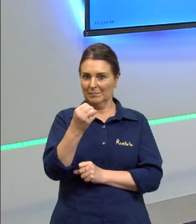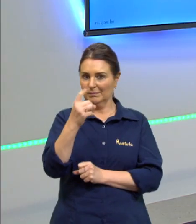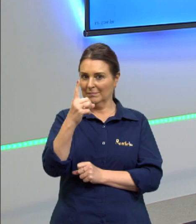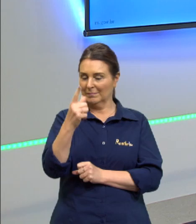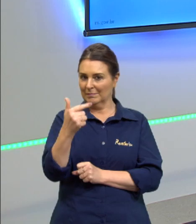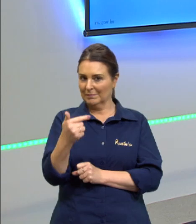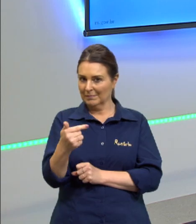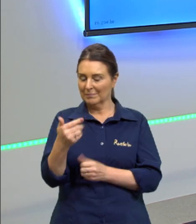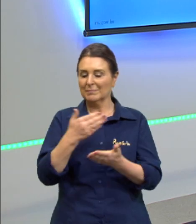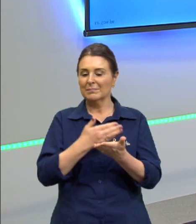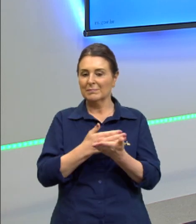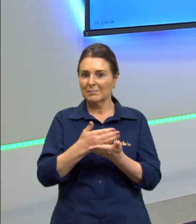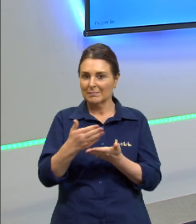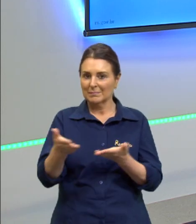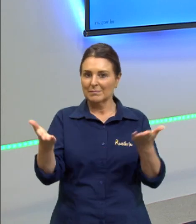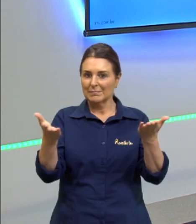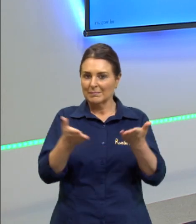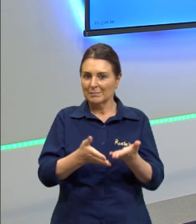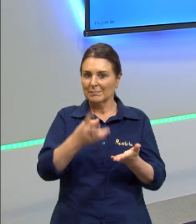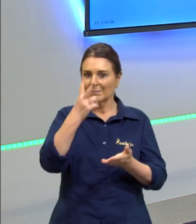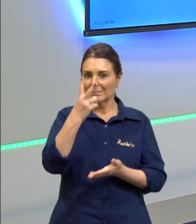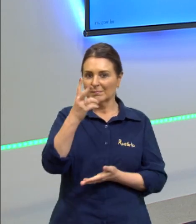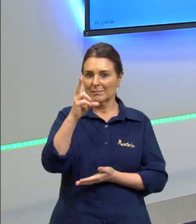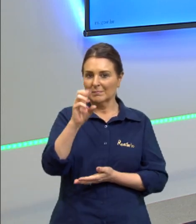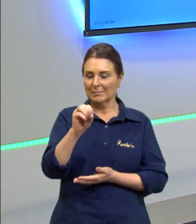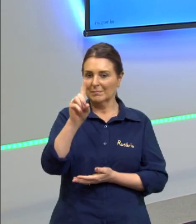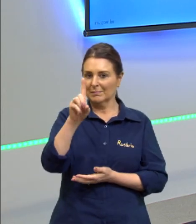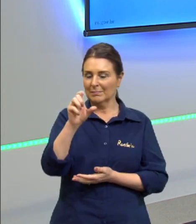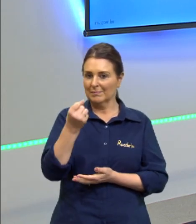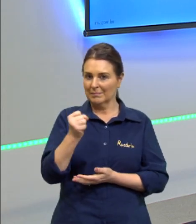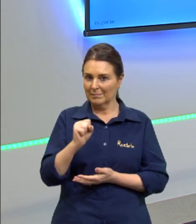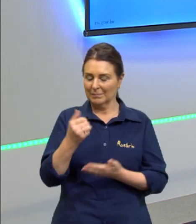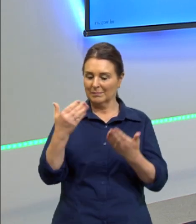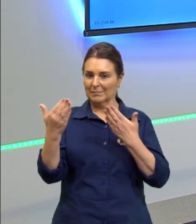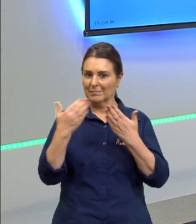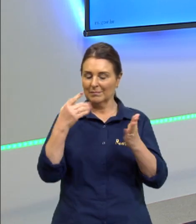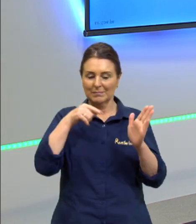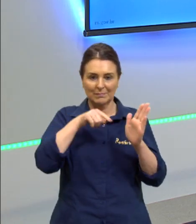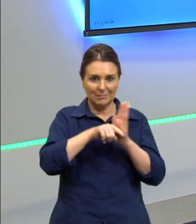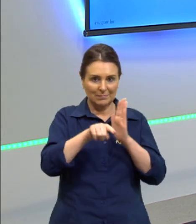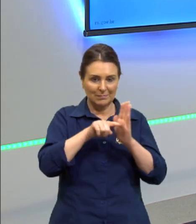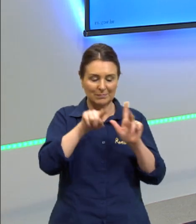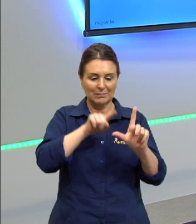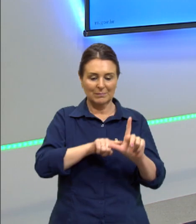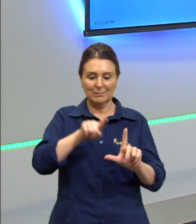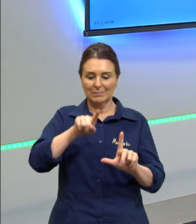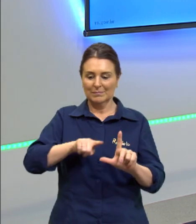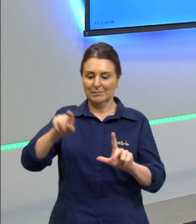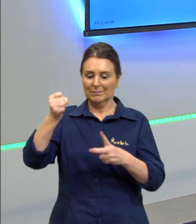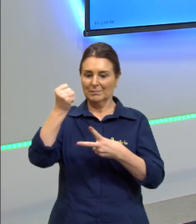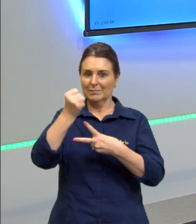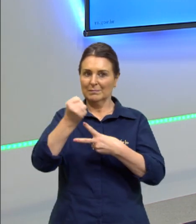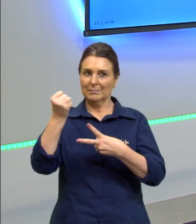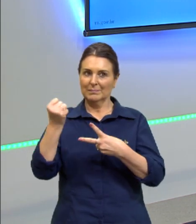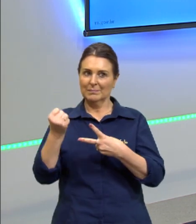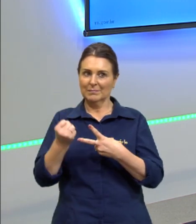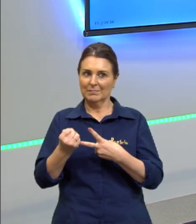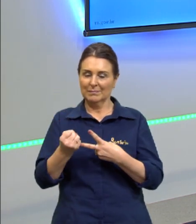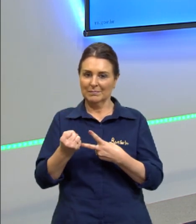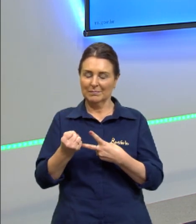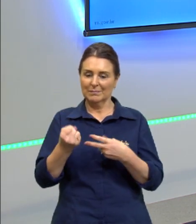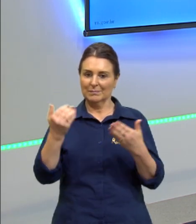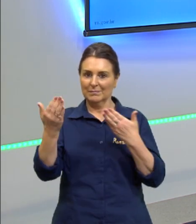né nestas análises destas questões que trazem estatística e probabilidade né